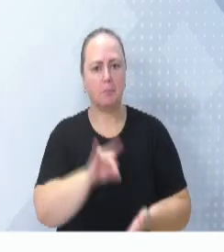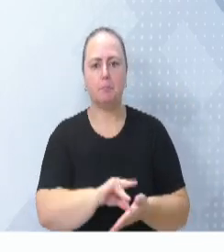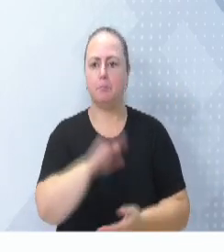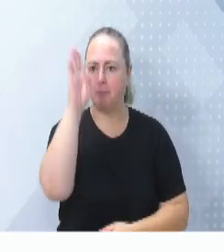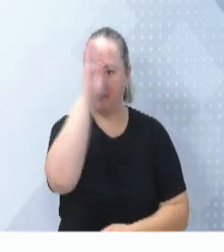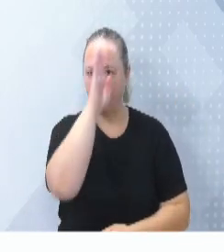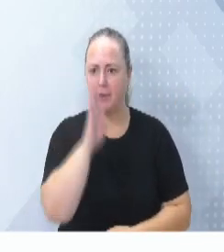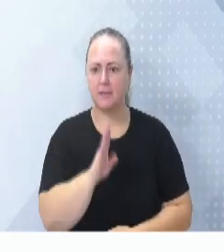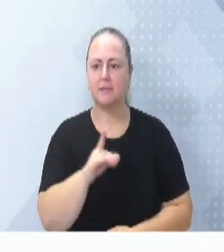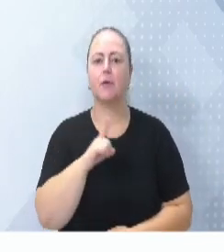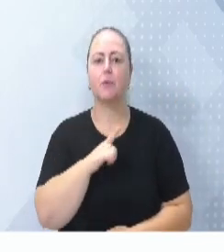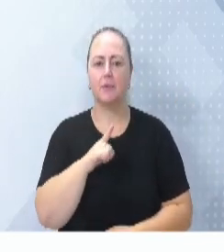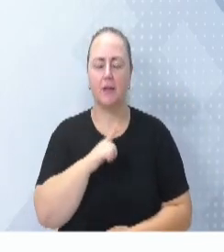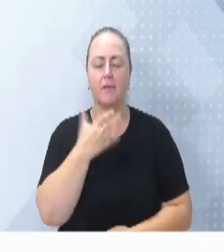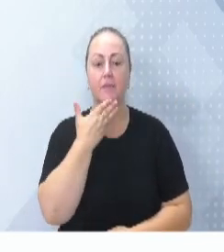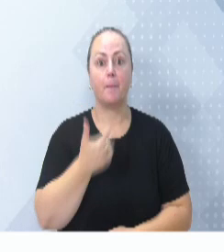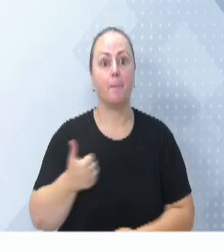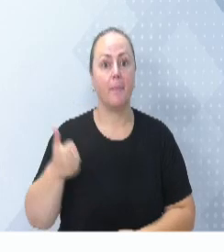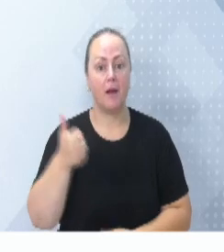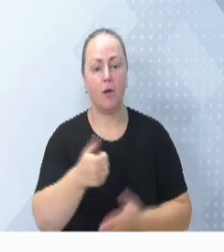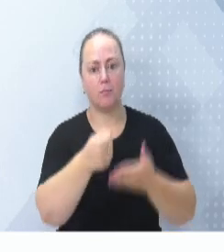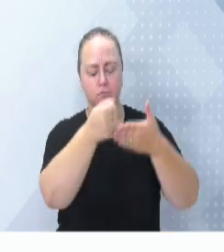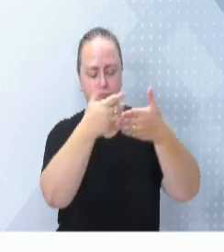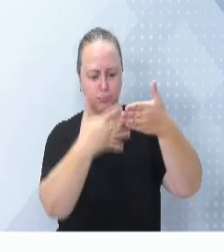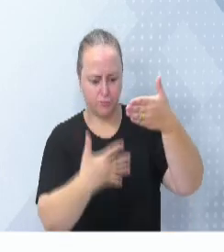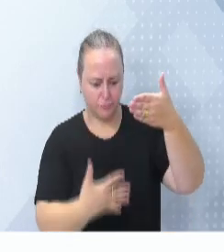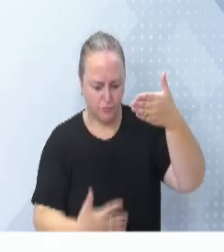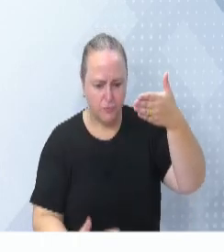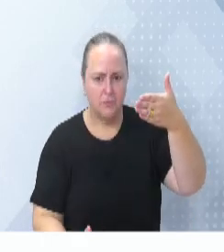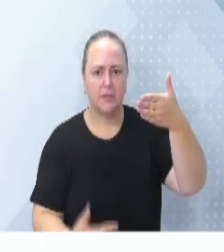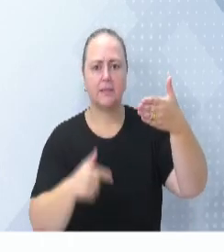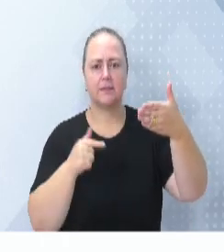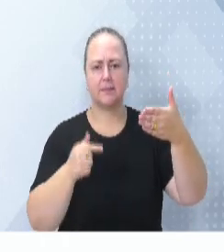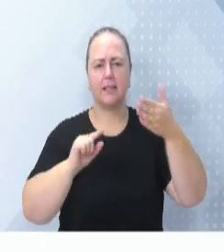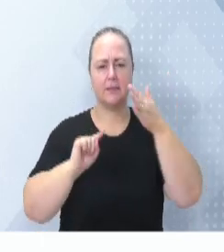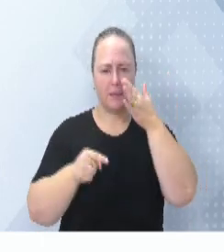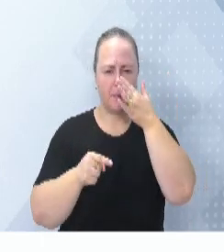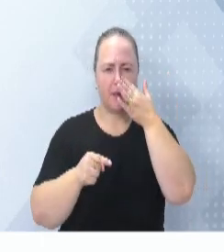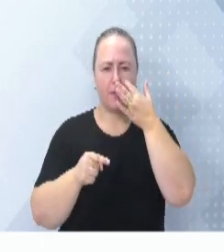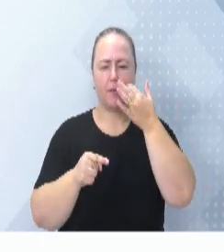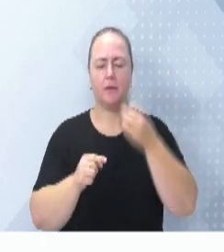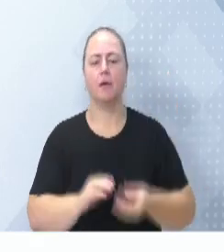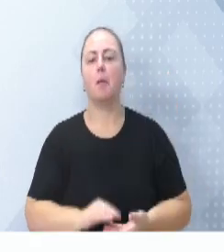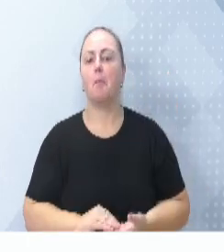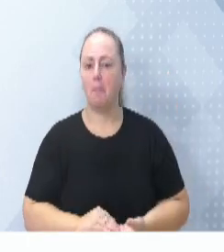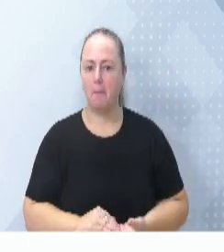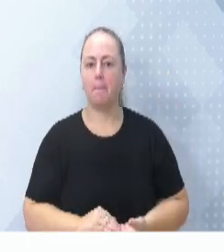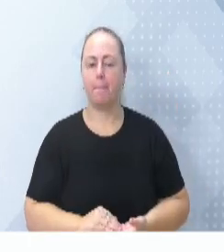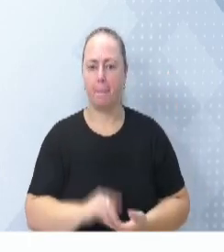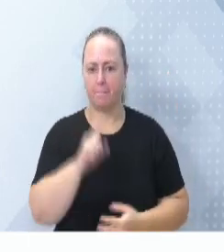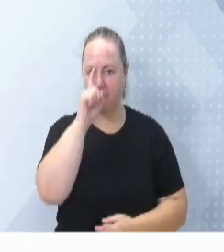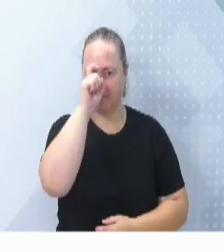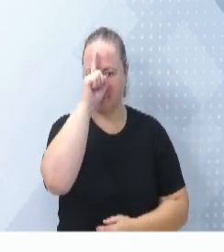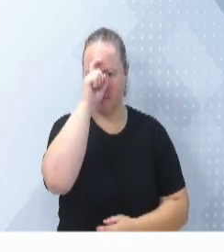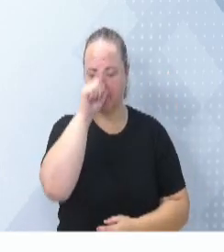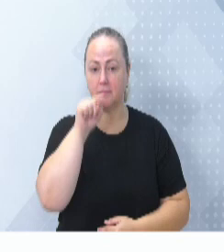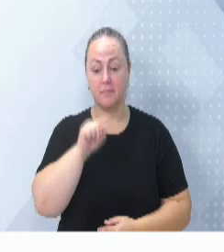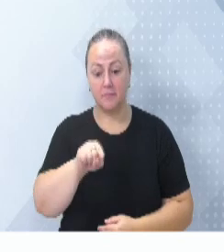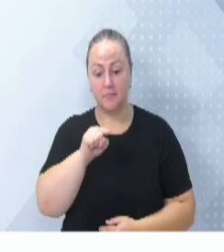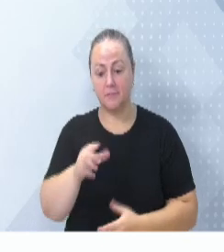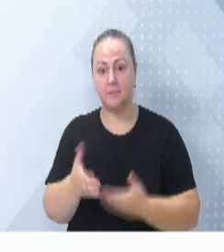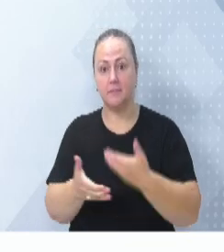os melhores hospitais. E dentro dos 7.600 hospitais, o Hospital Santo Antônio está entre os 100 melhores do Brasil.